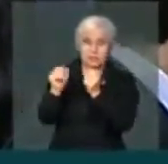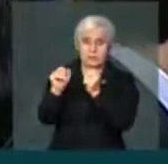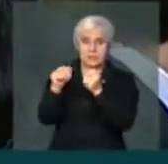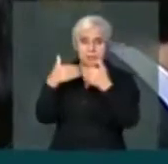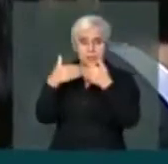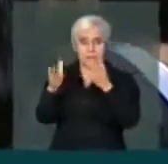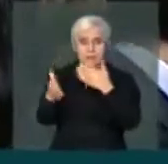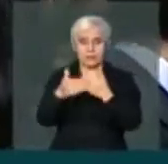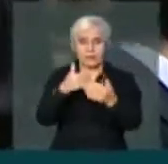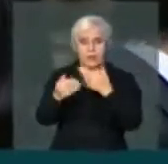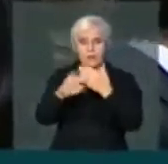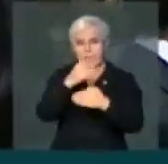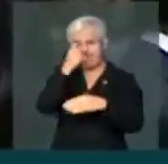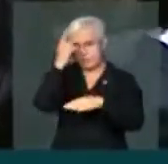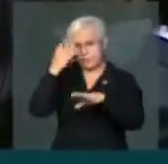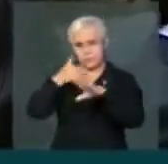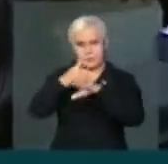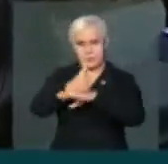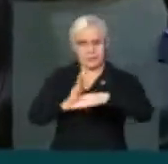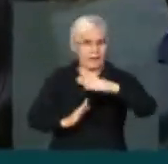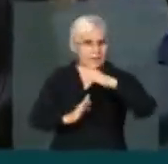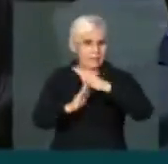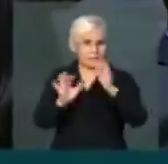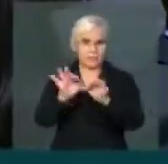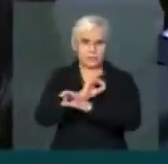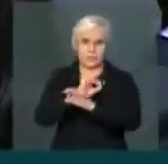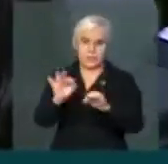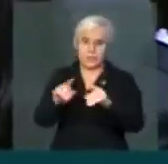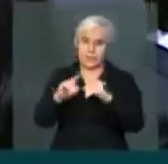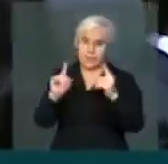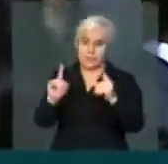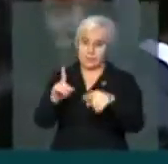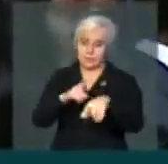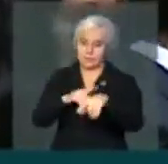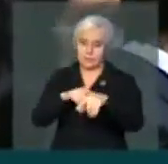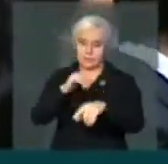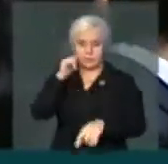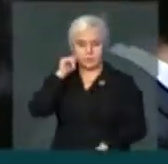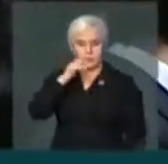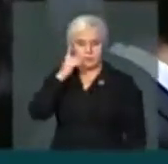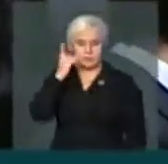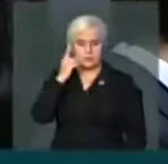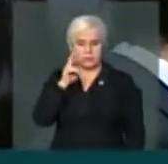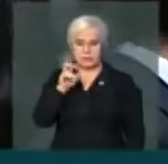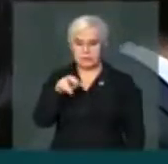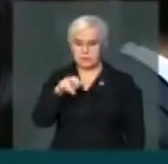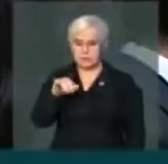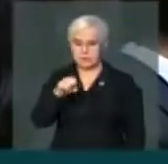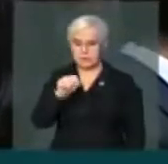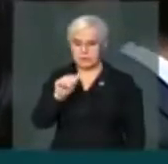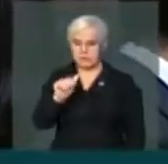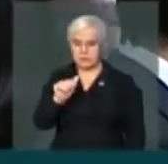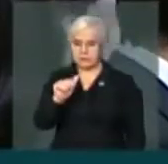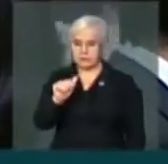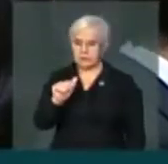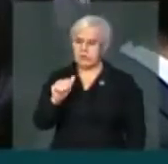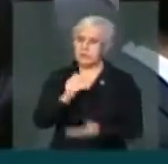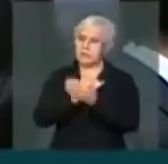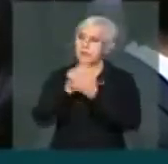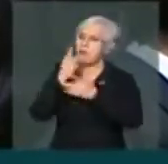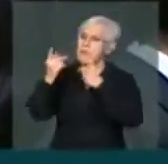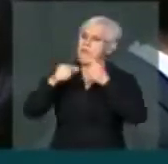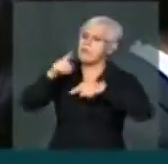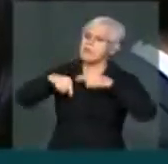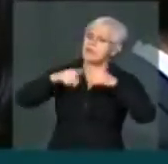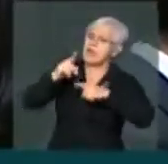abertas para quem quisesse entrar, não houve limite para isso. No entanto, na hora que a senadora Vanessa Grazeltinho foi falar, eles começaram a chamar de